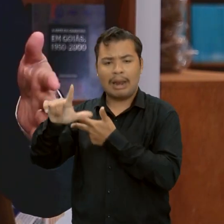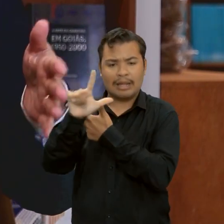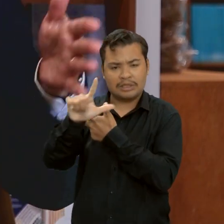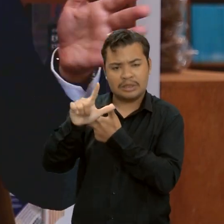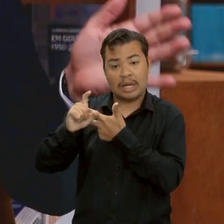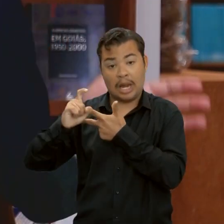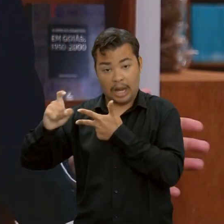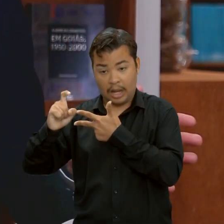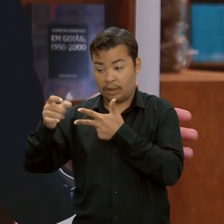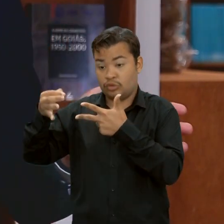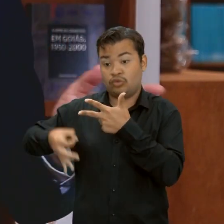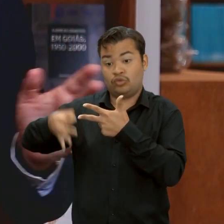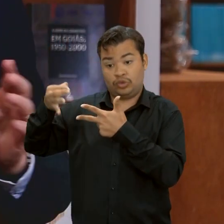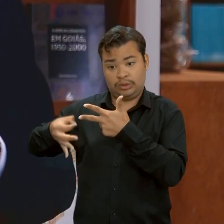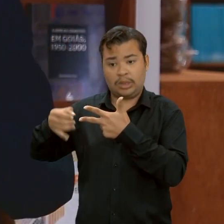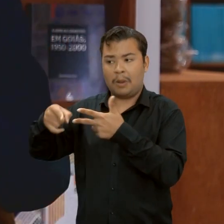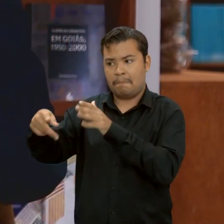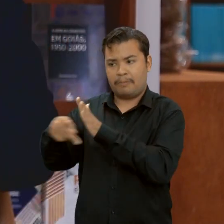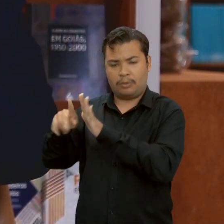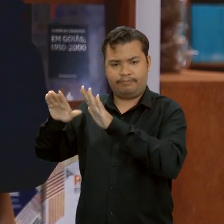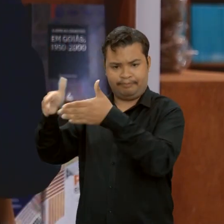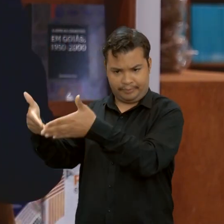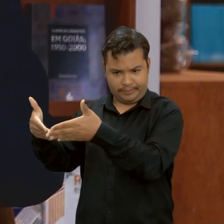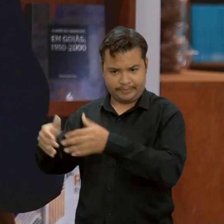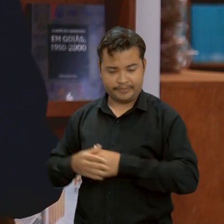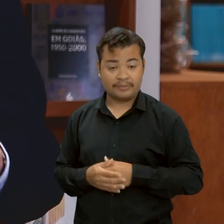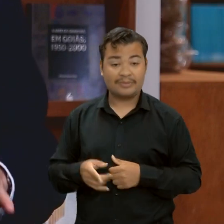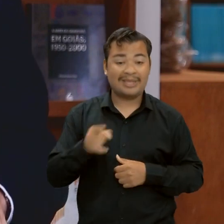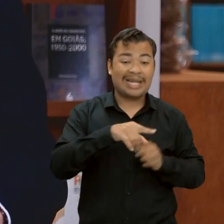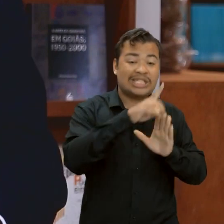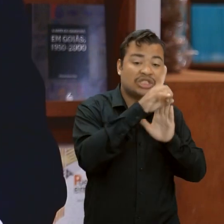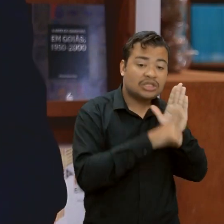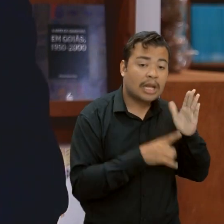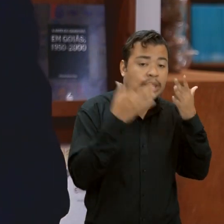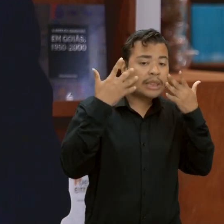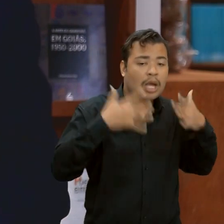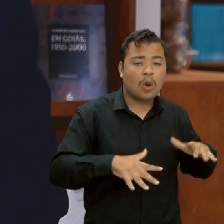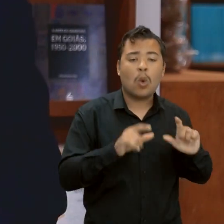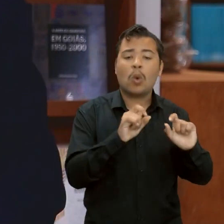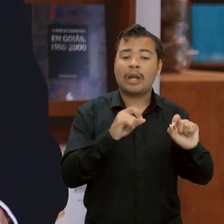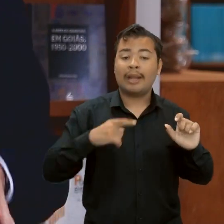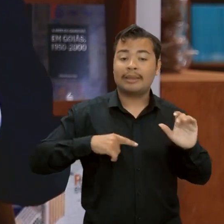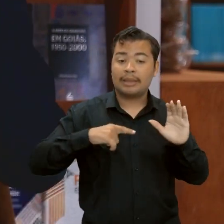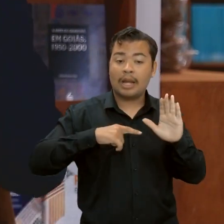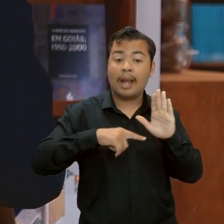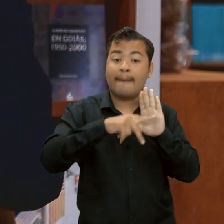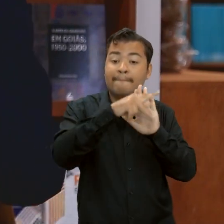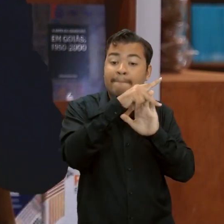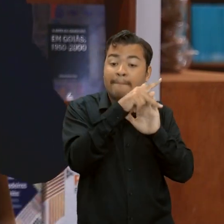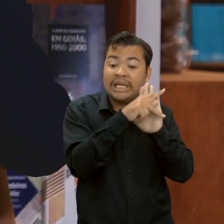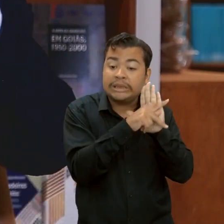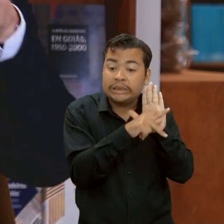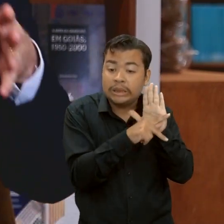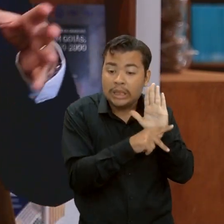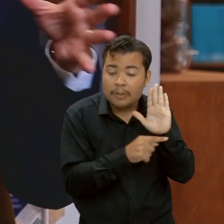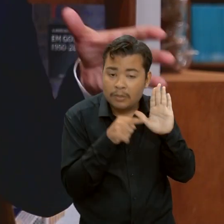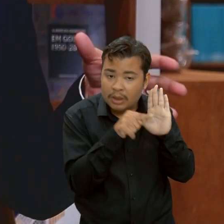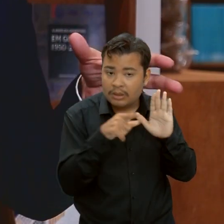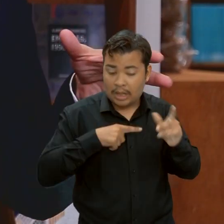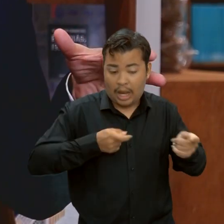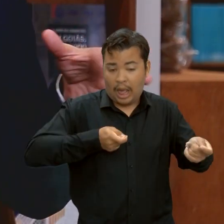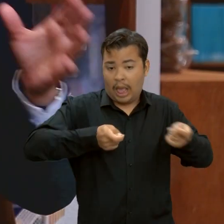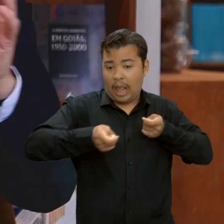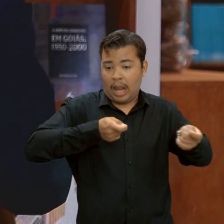executivo e judiciário. Já o direito natural é um conjunto de princípios que regulam a vida